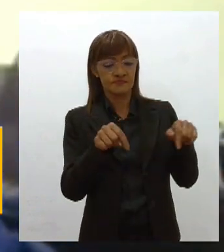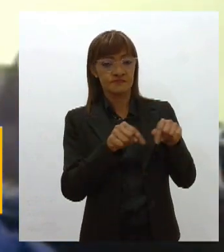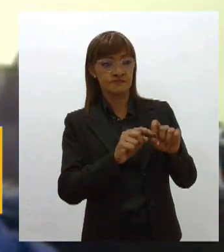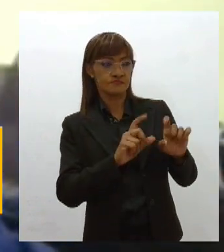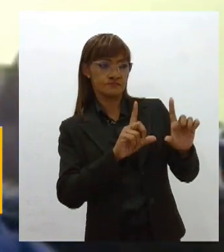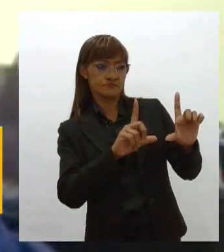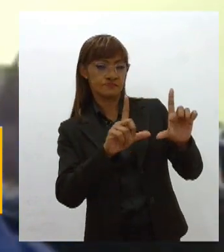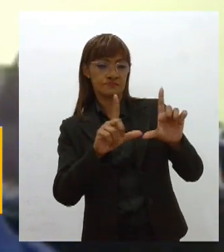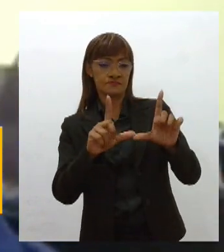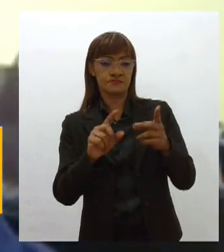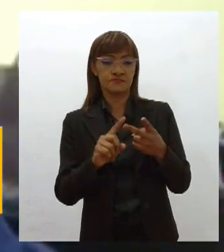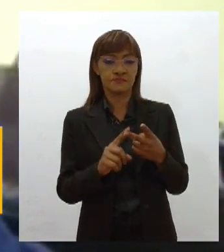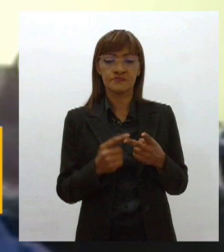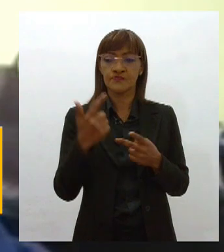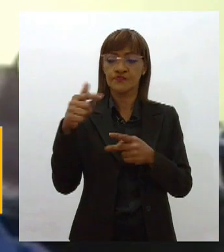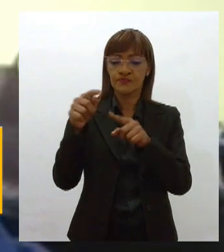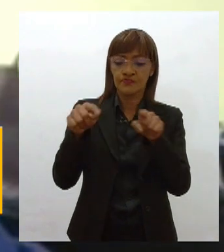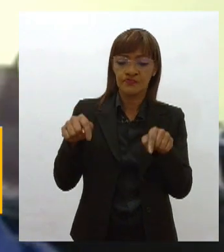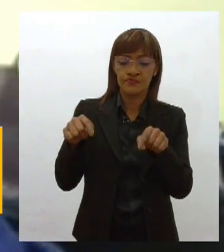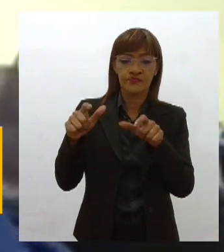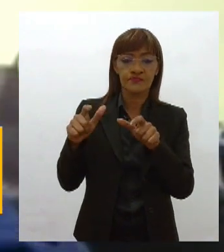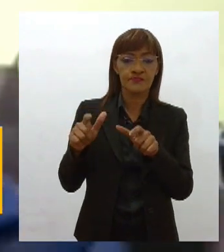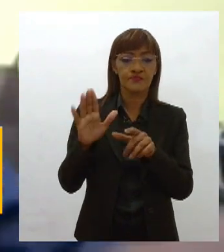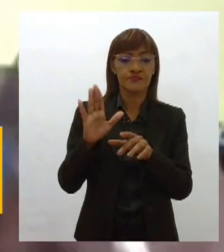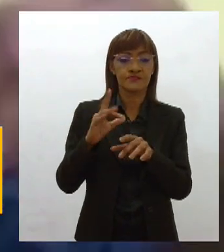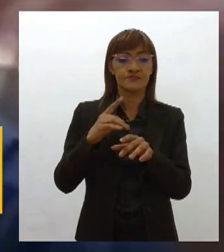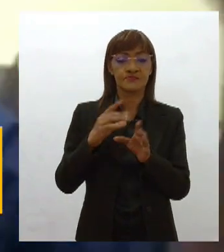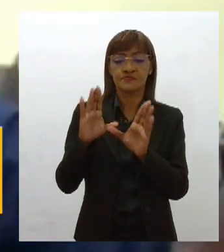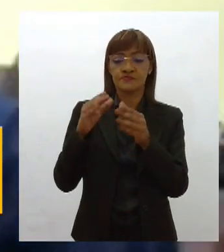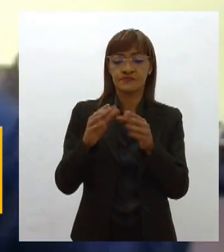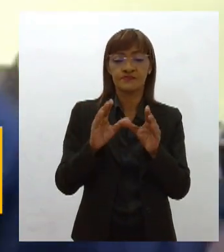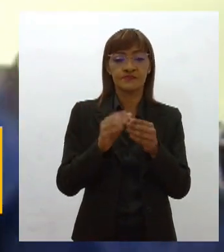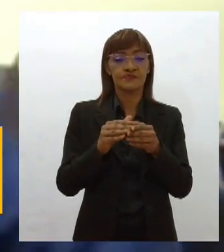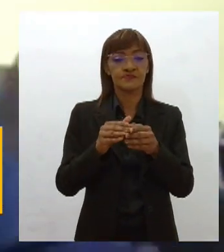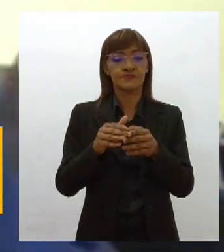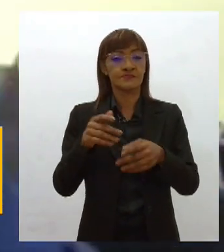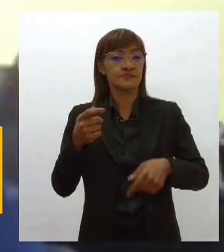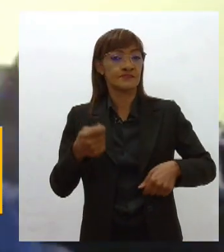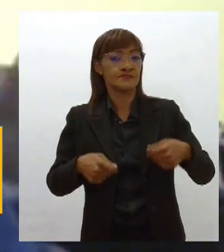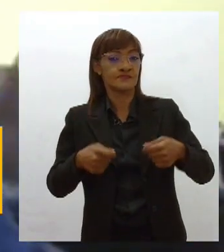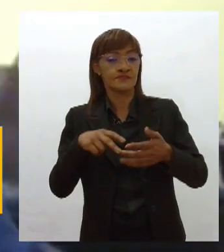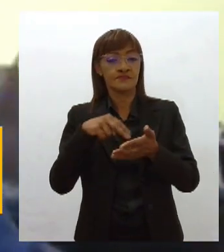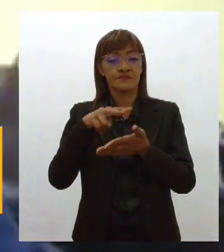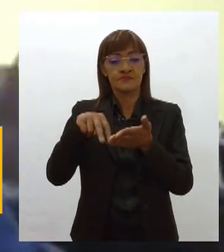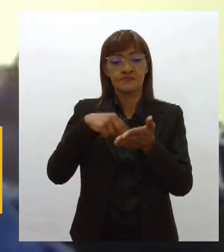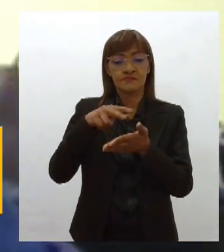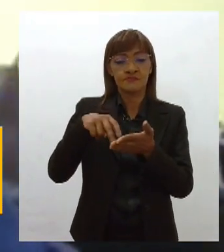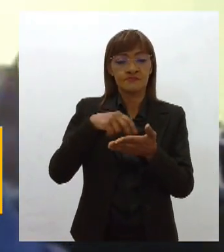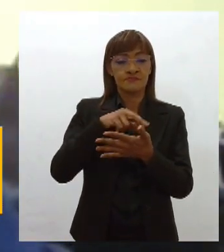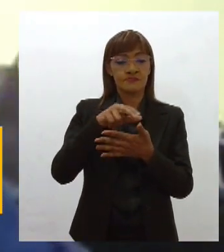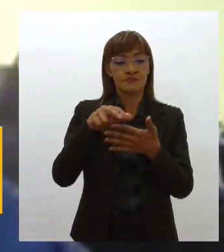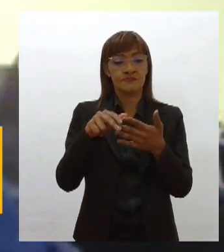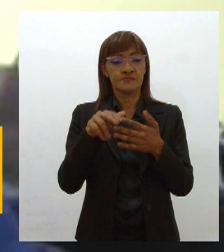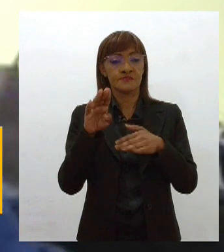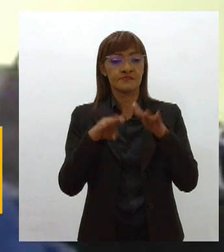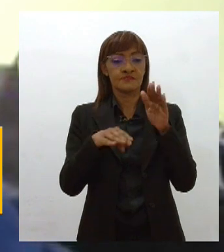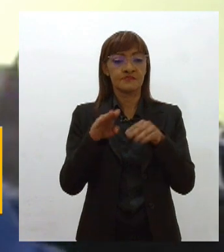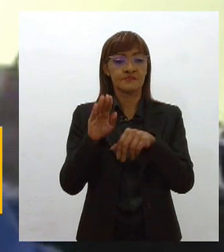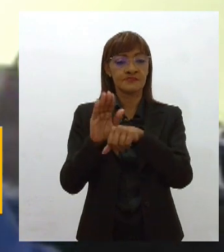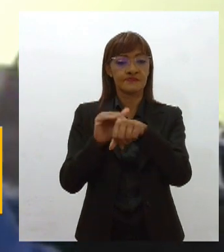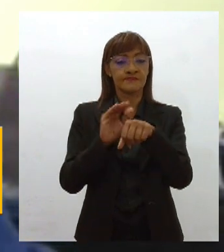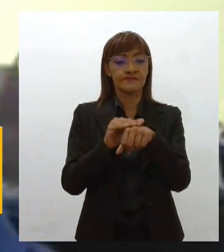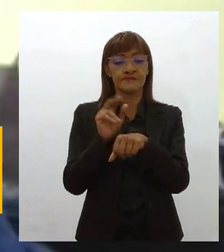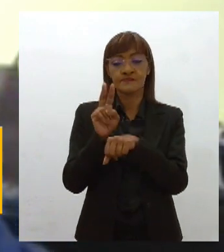é um outro quarto cheio das indumentárias, dos grupos que dançam, é o cuidado de estar, de vez, quando chamando um ou outro para cuidar da sua